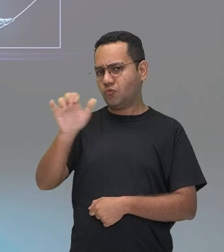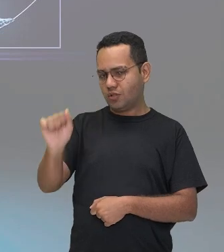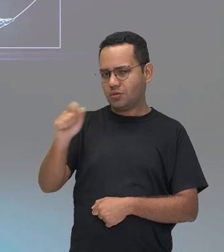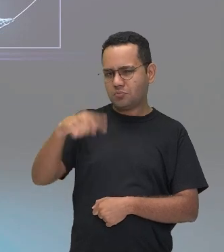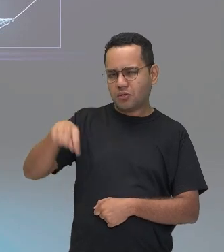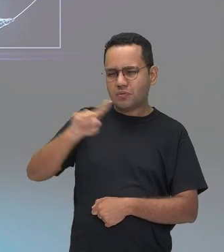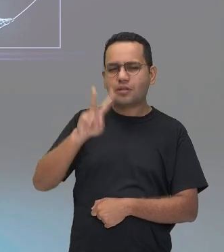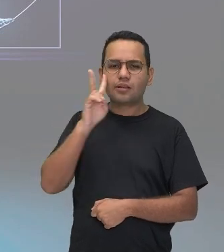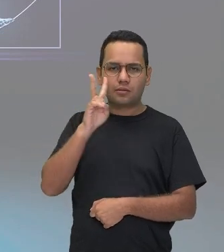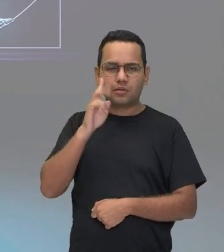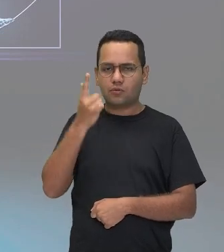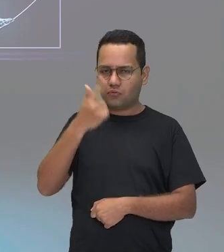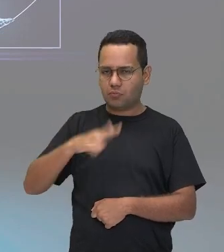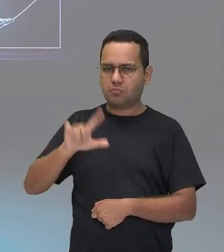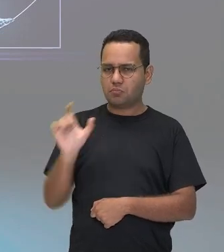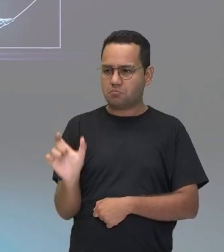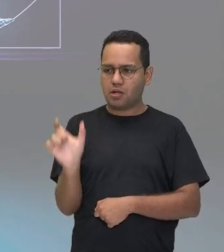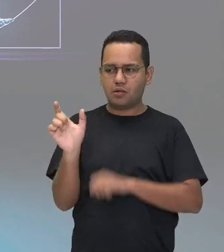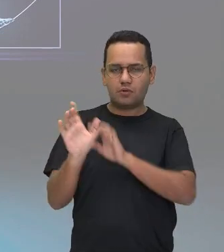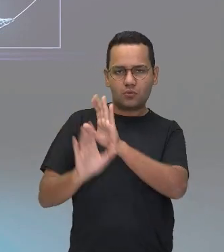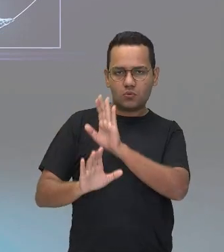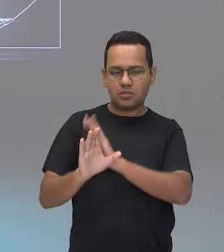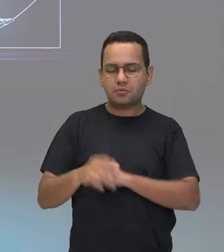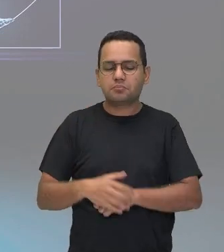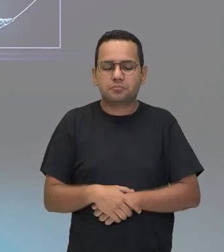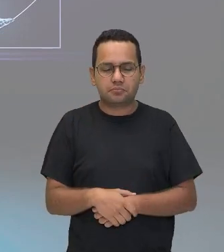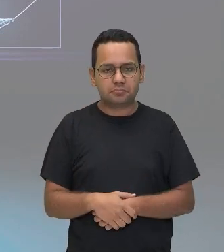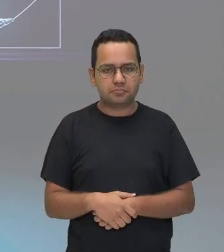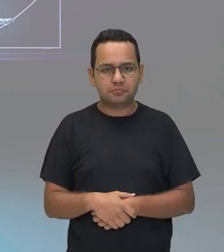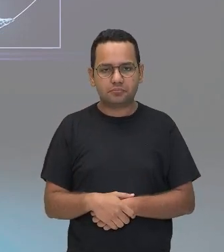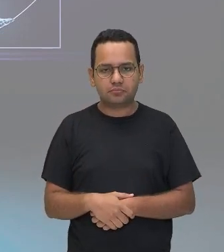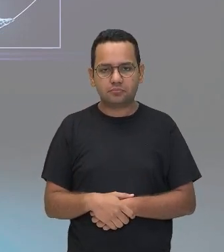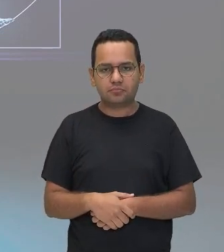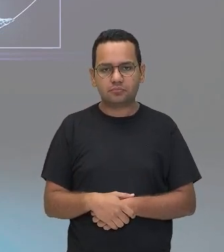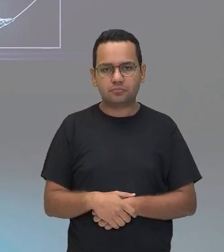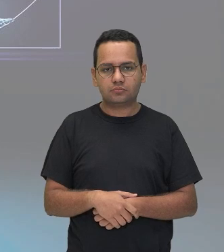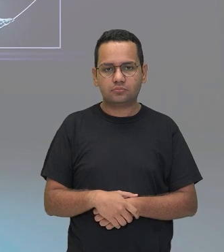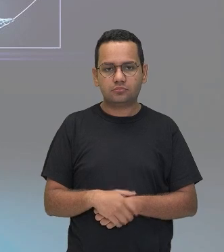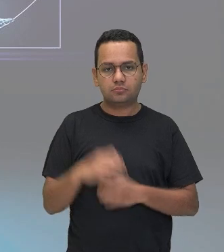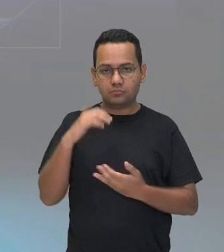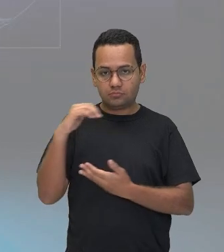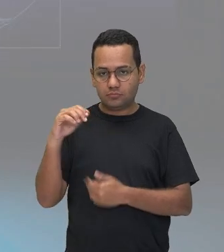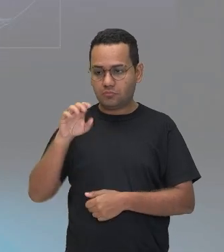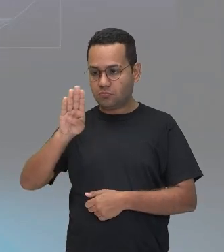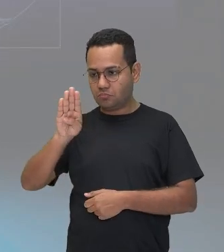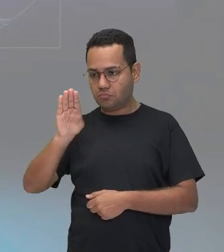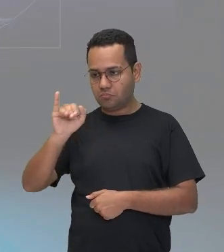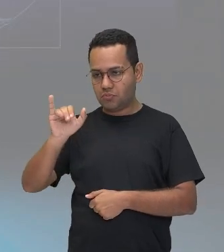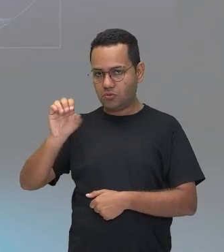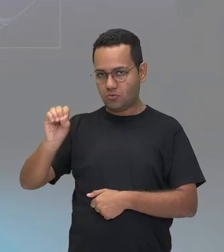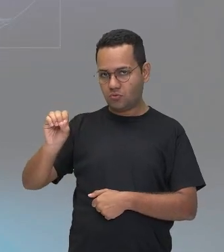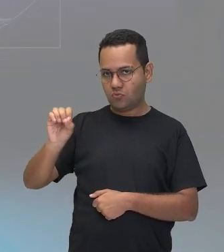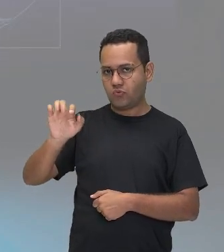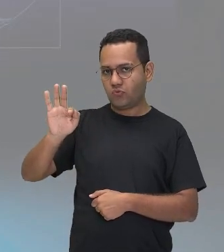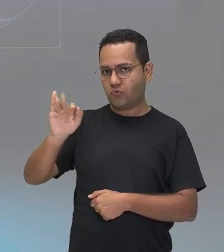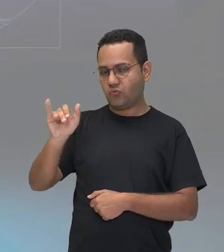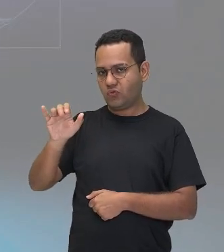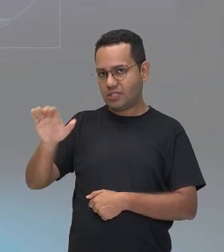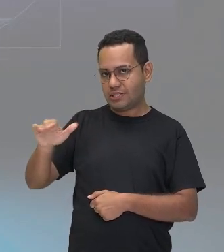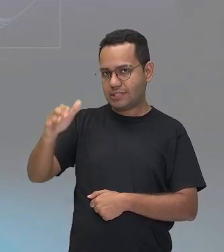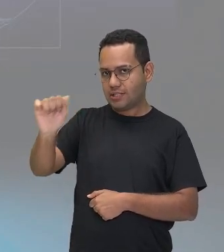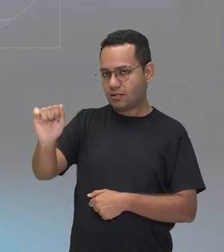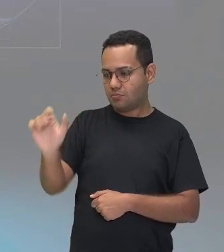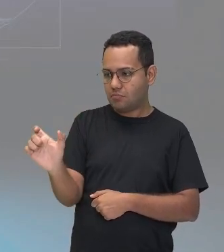o que nós vimos na aula anterior. Então, biofísica está aí o conceito para vocês, para